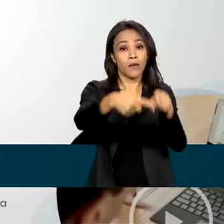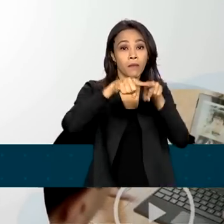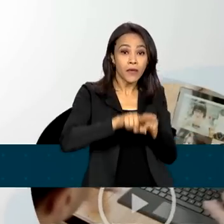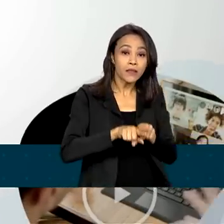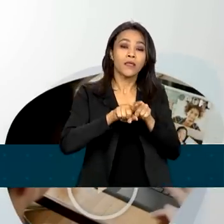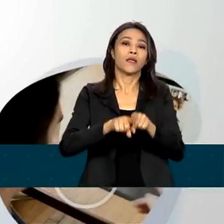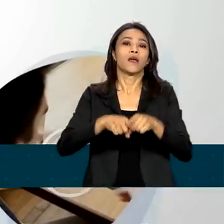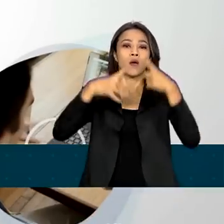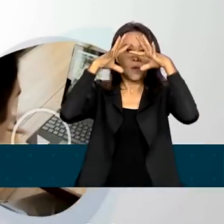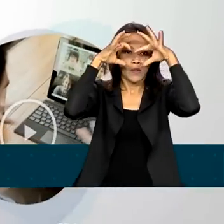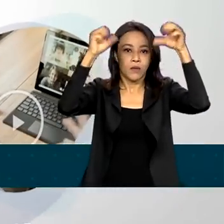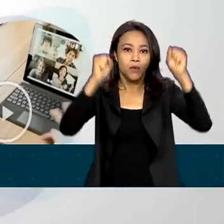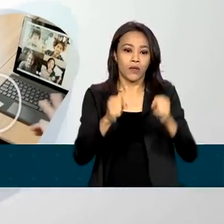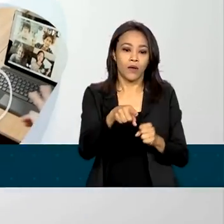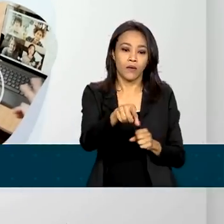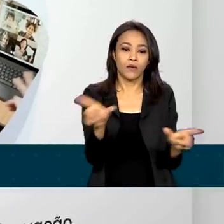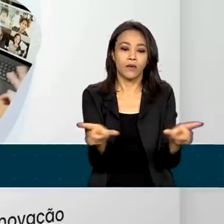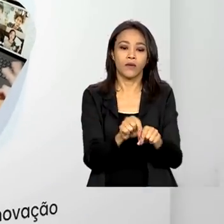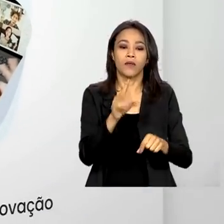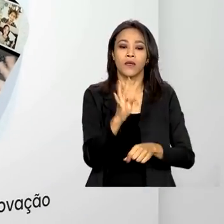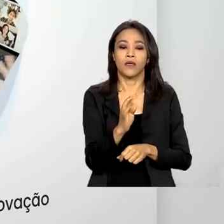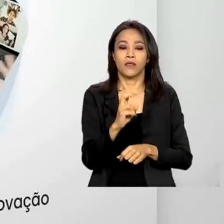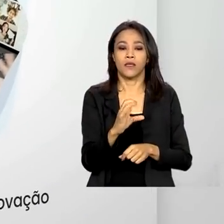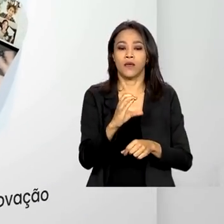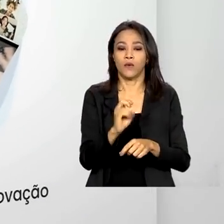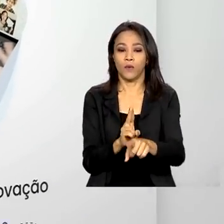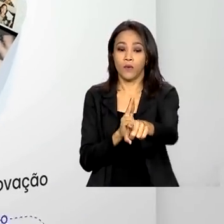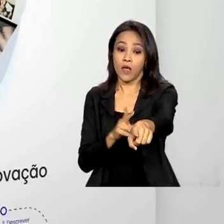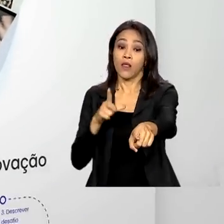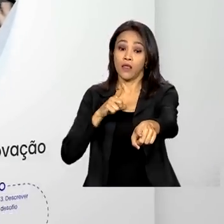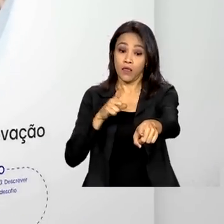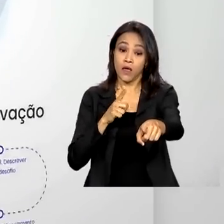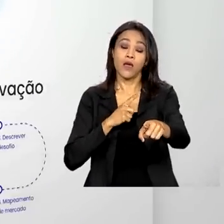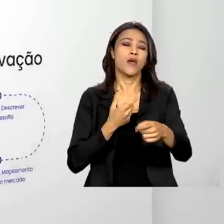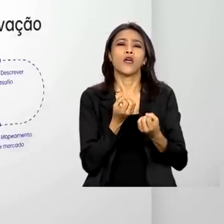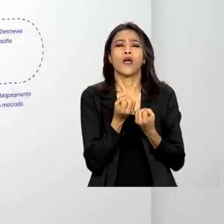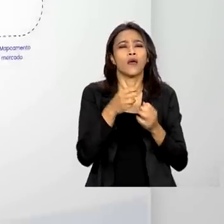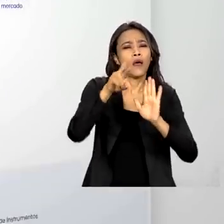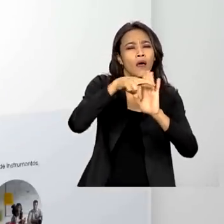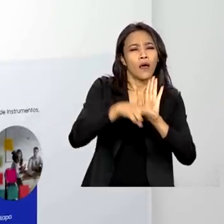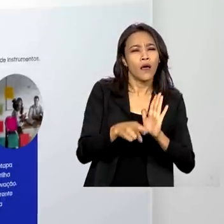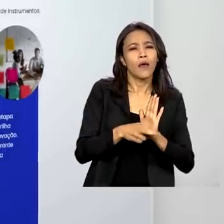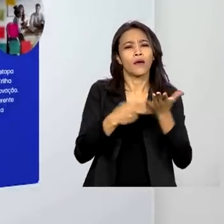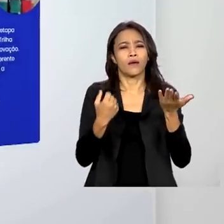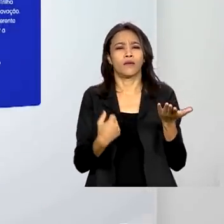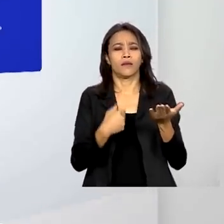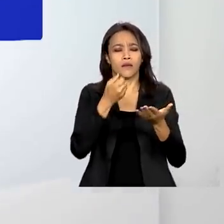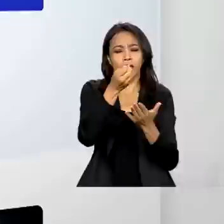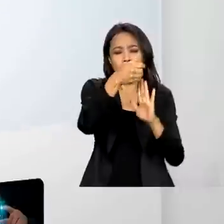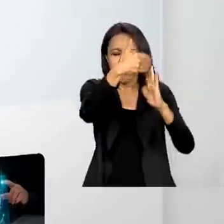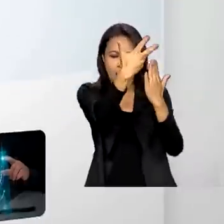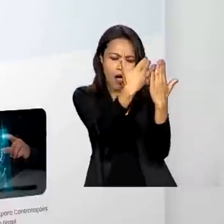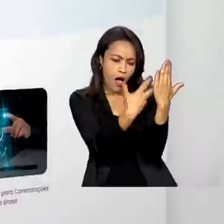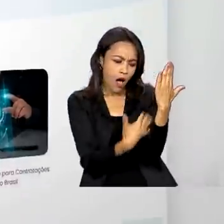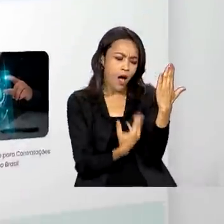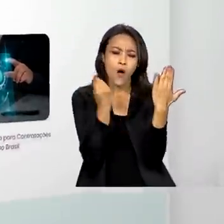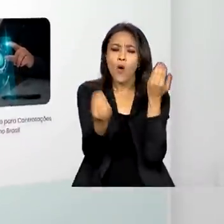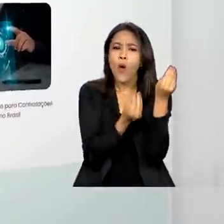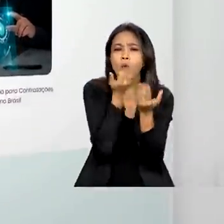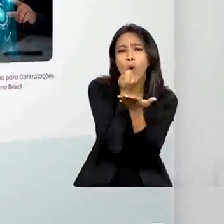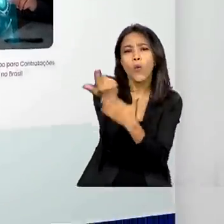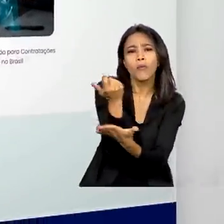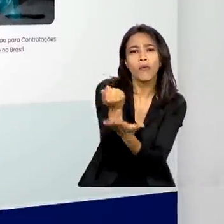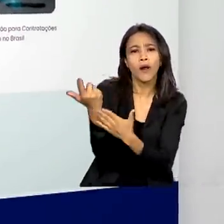plataforma conta com uma extensa biblioteca de artigos, normas e documentos para orientar gestores públicos a comprarem com maior eficiência